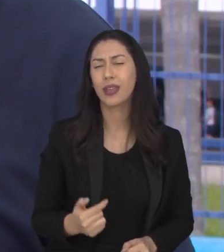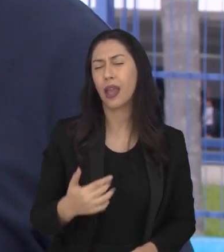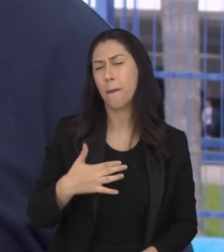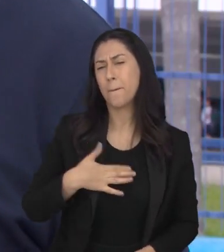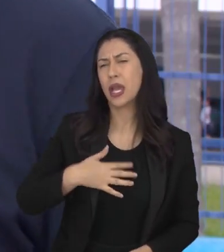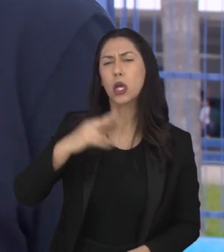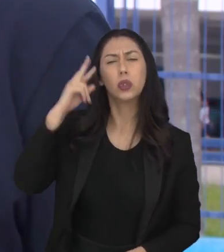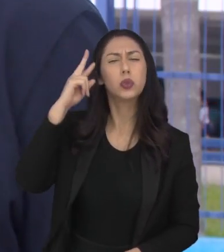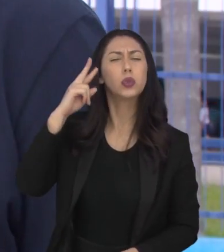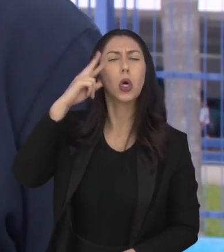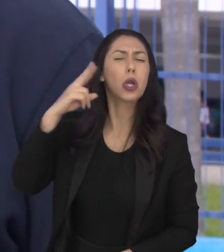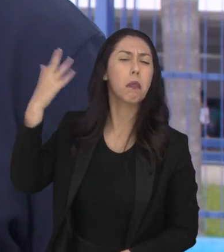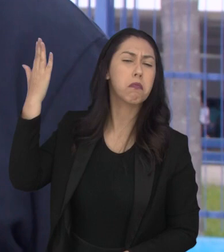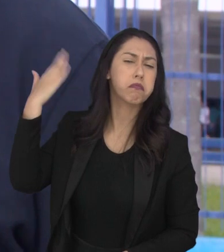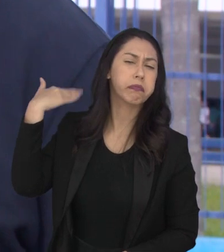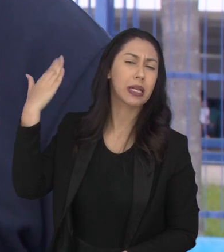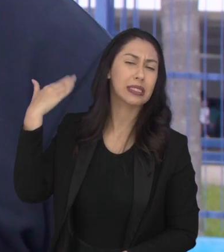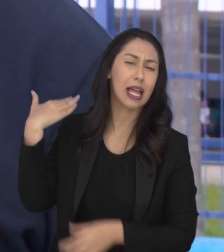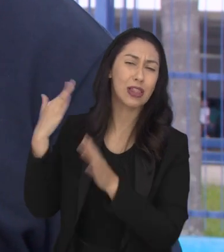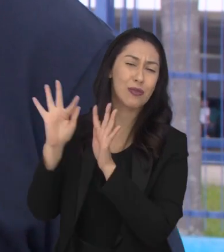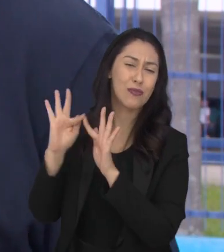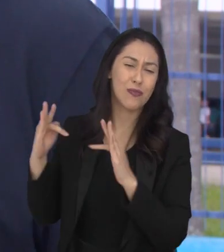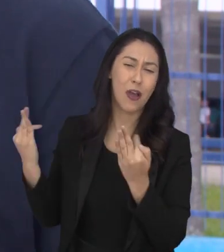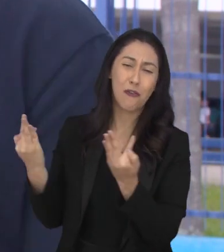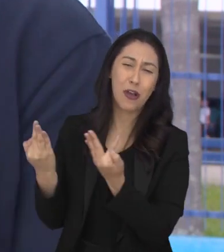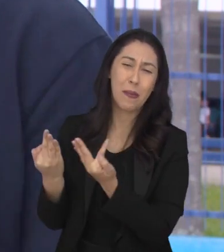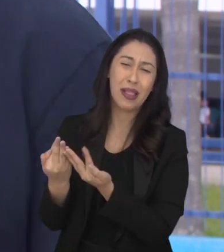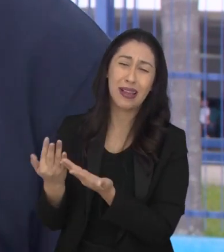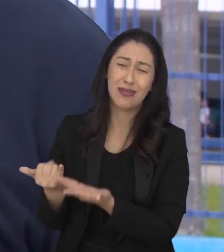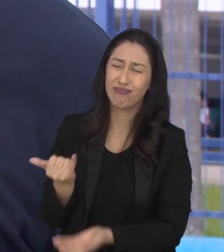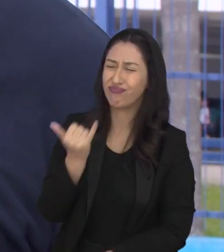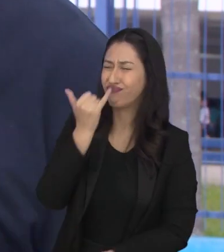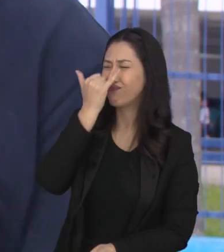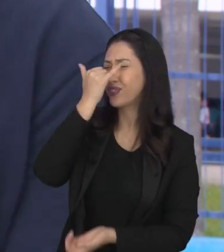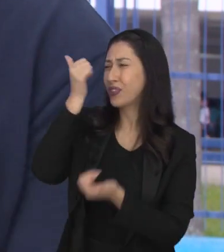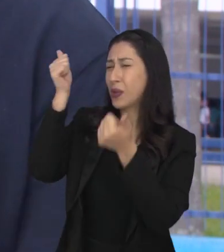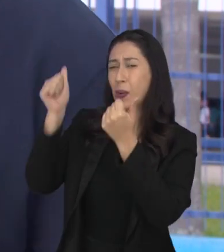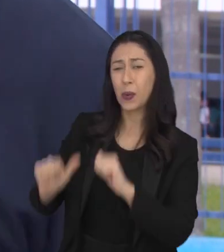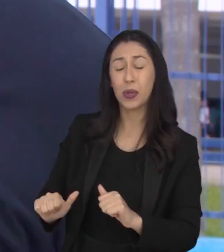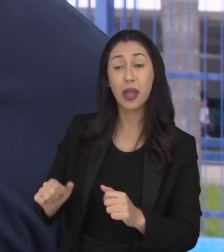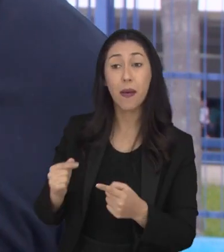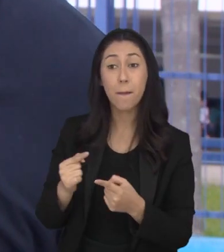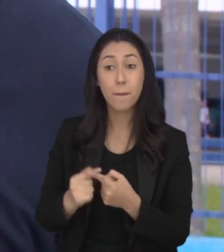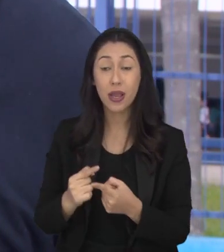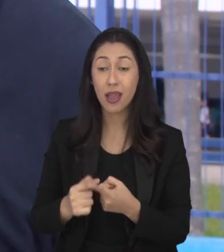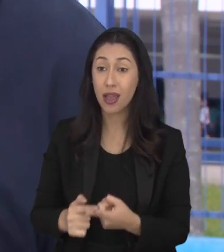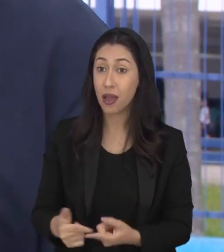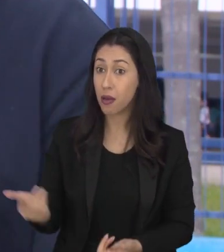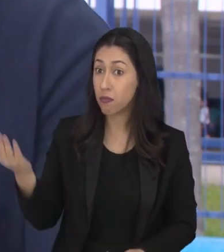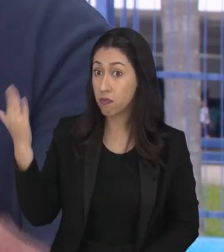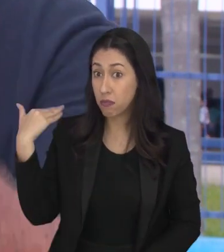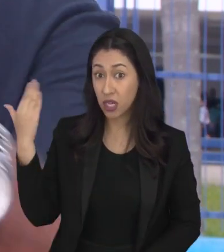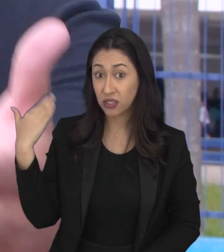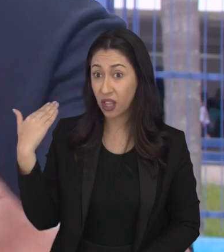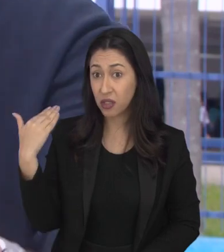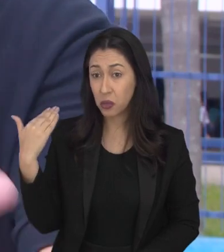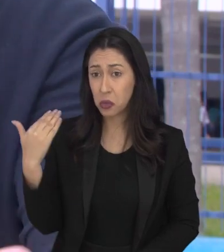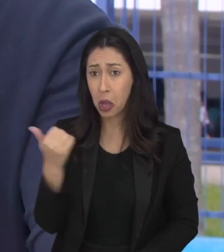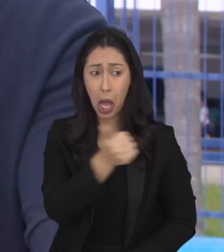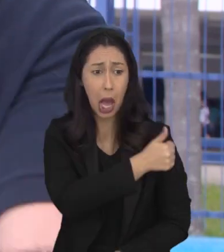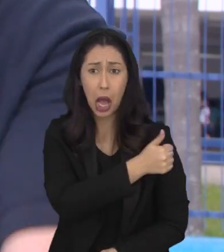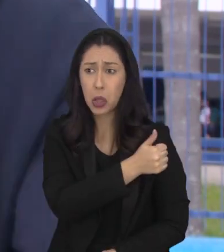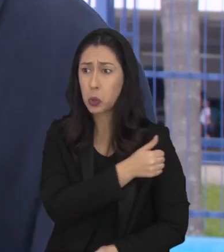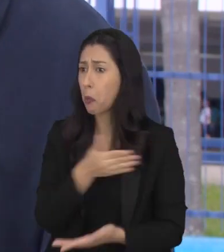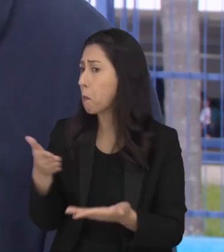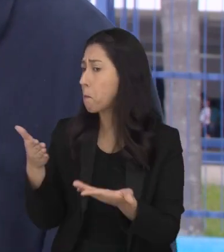história de insucessos. Eu sou da época que se retia os alunos sem pensar